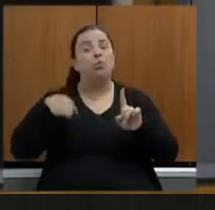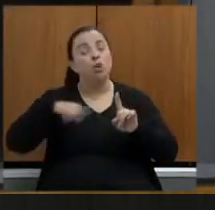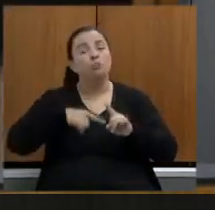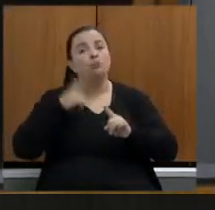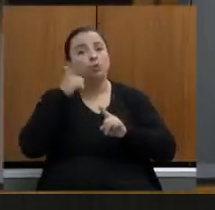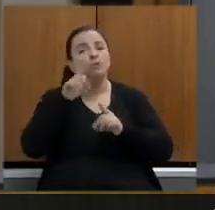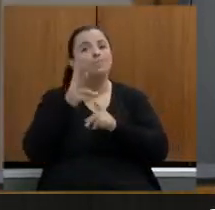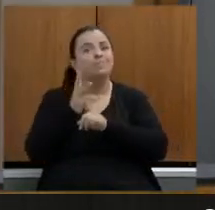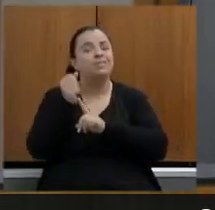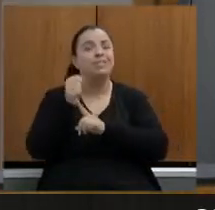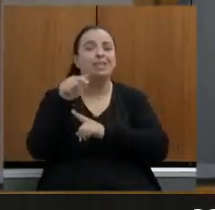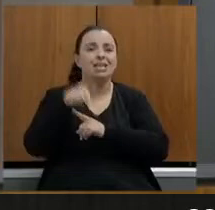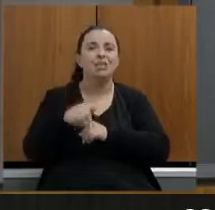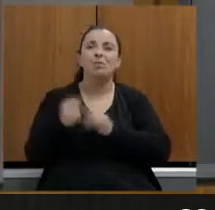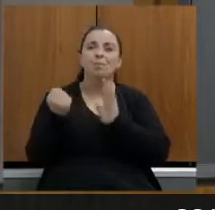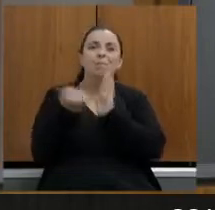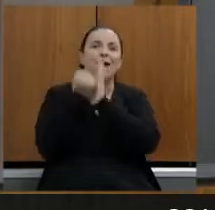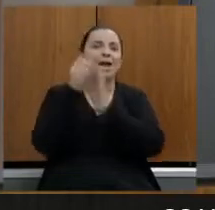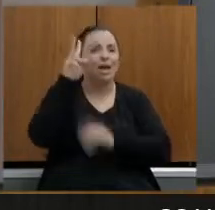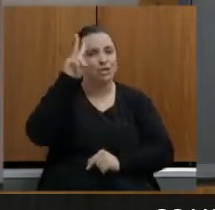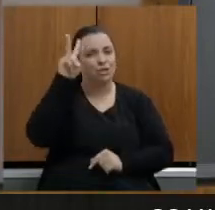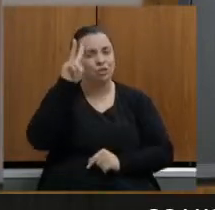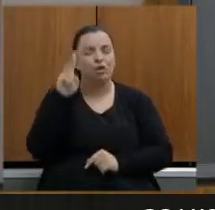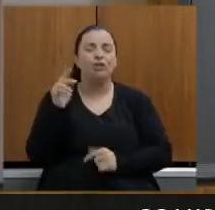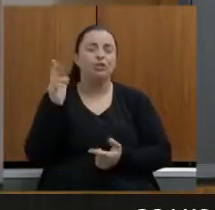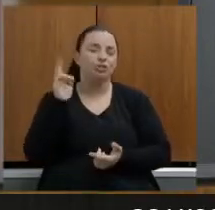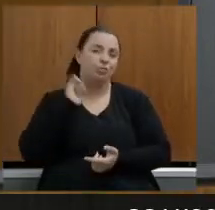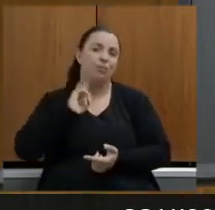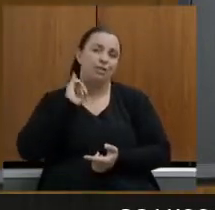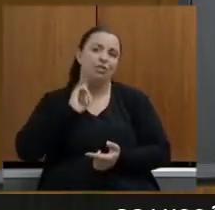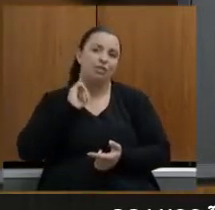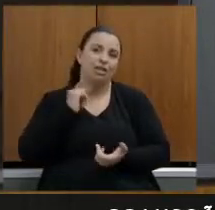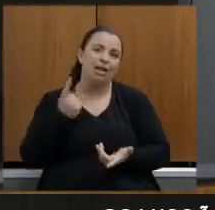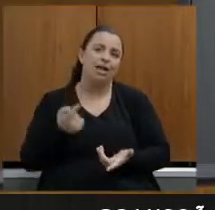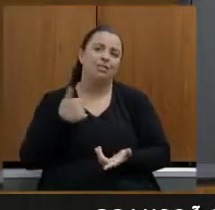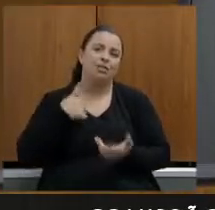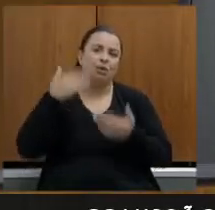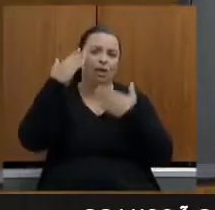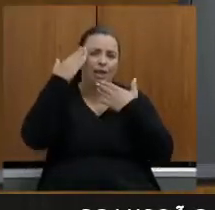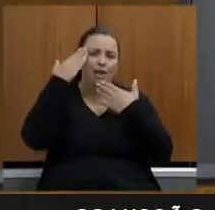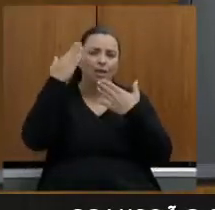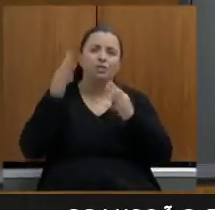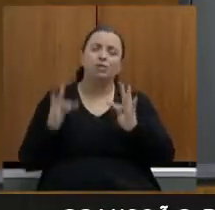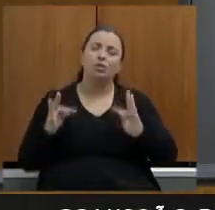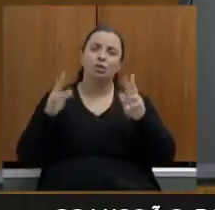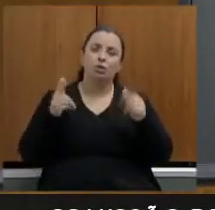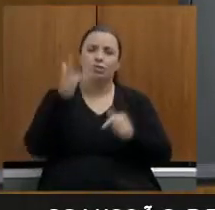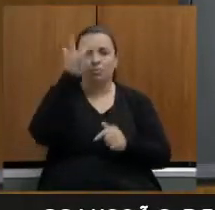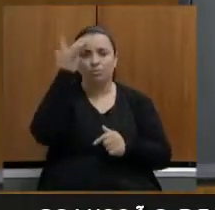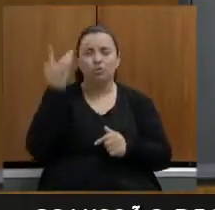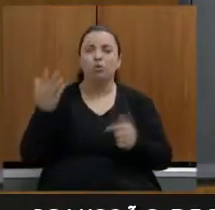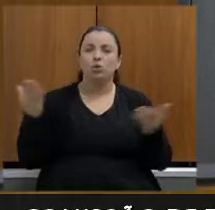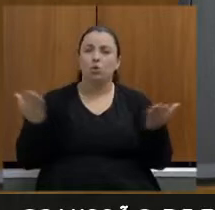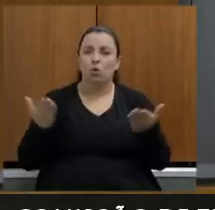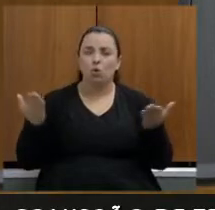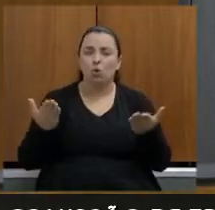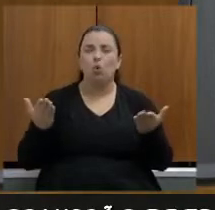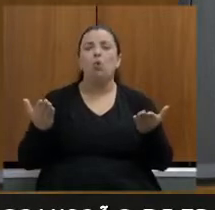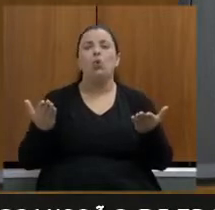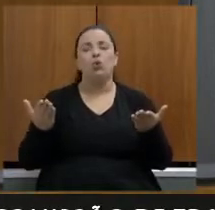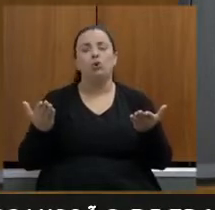em cima de uma tristeza sim mas é histórico e eu queria aqui agradecer a todos que estão aqui hoje e fica esse